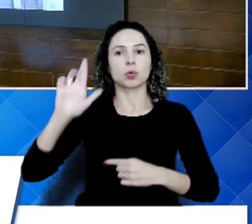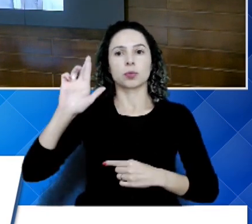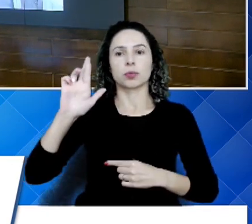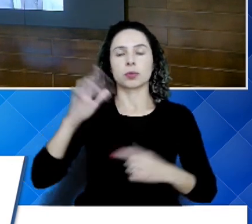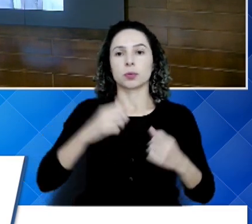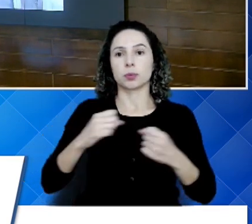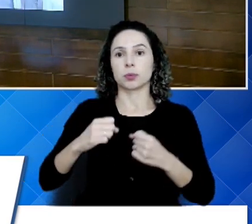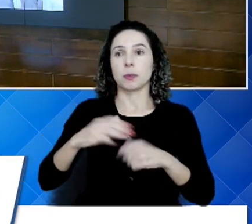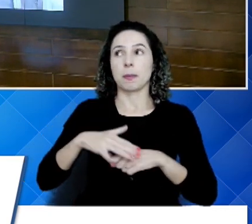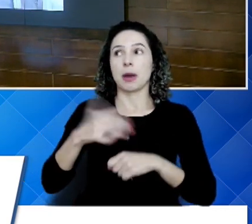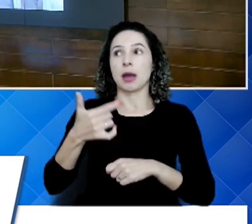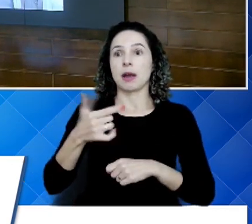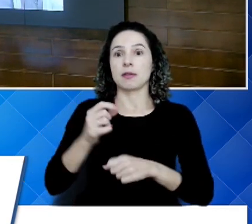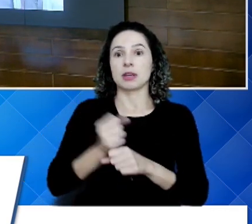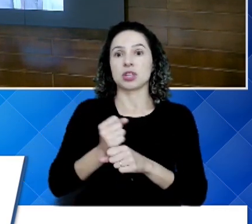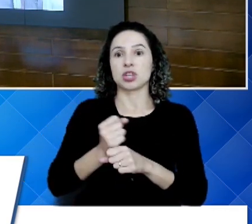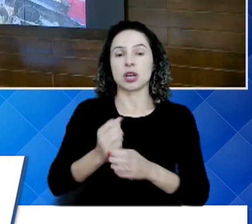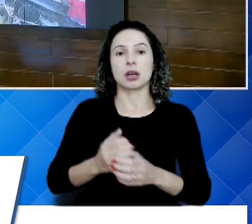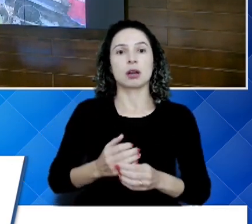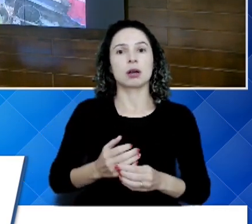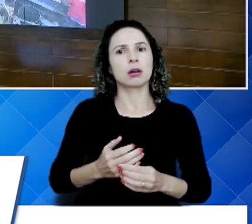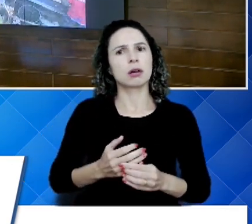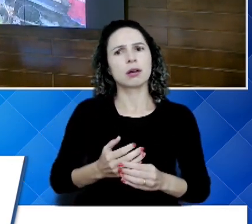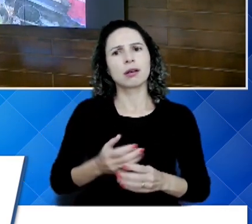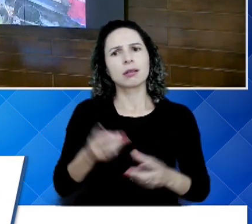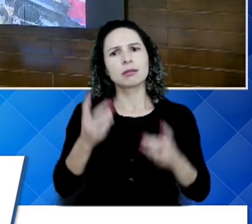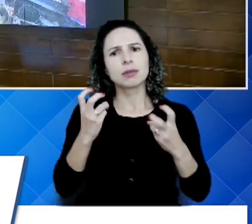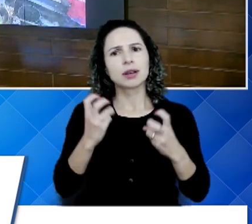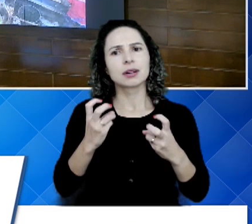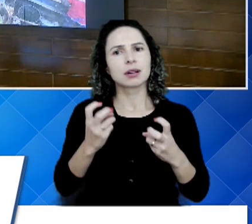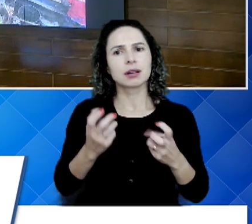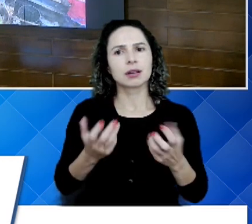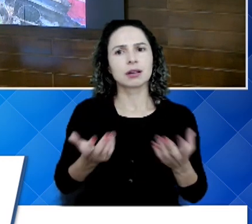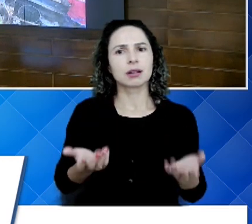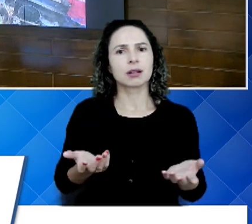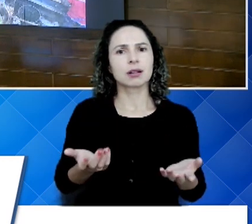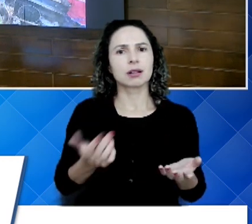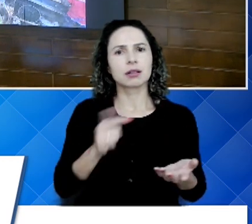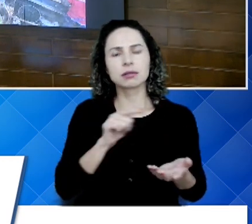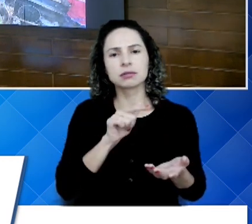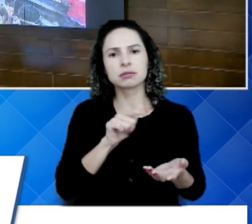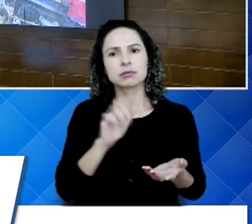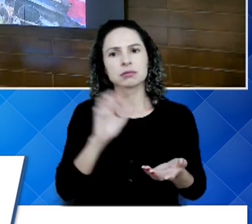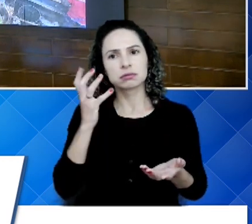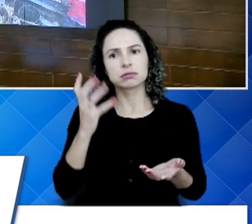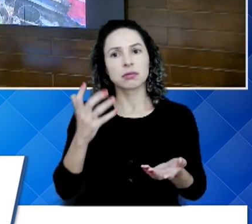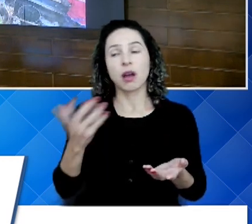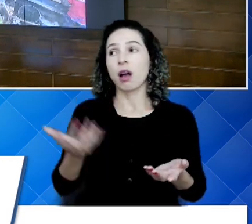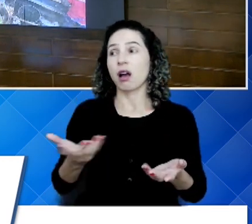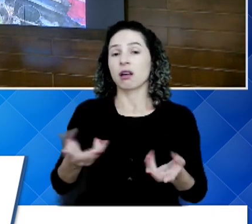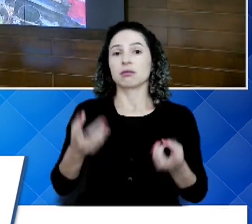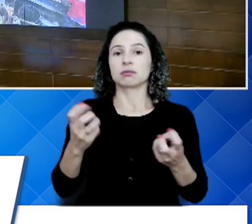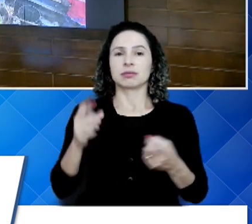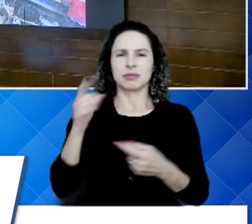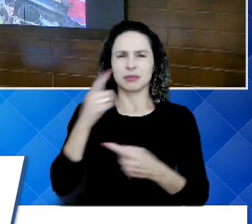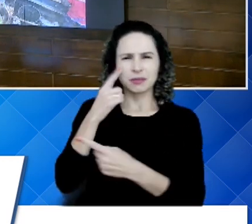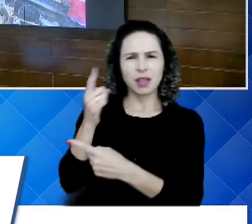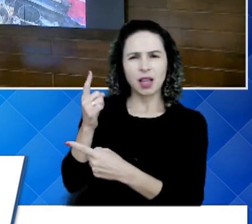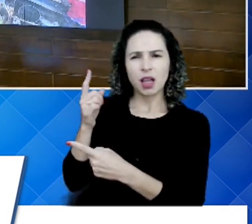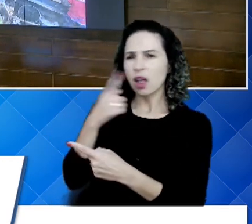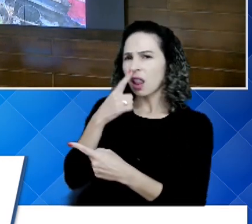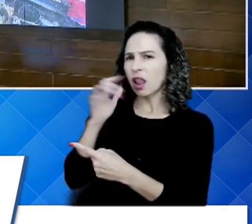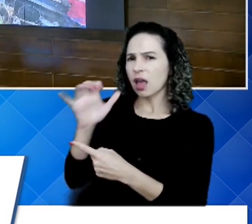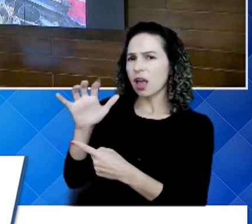20 anos, que não enxergaram essa situação, enxergaram agora. Está vendo aquele lixo lá? É o que é